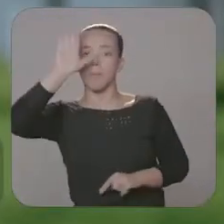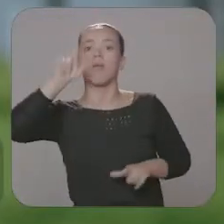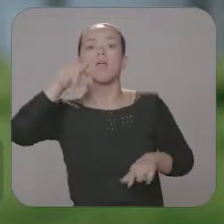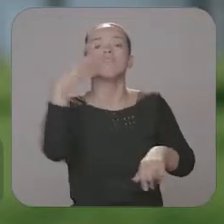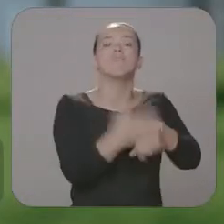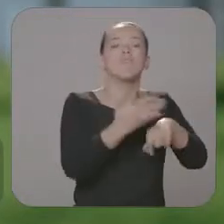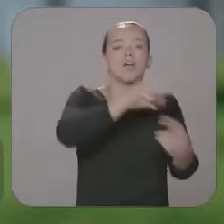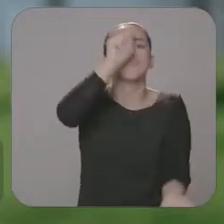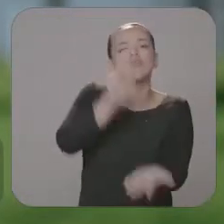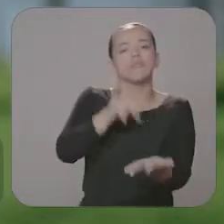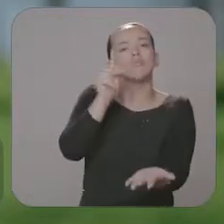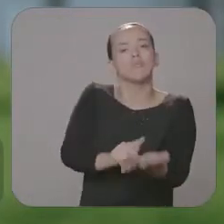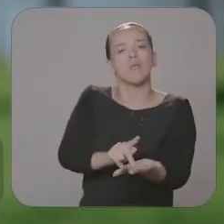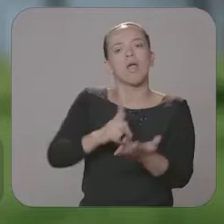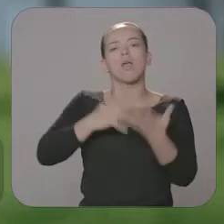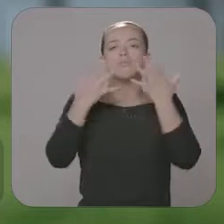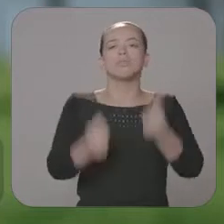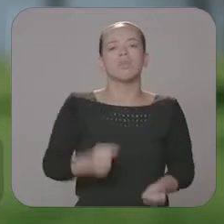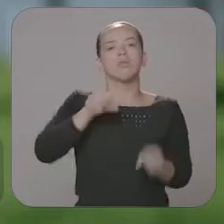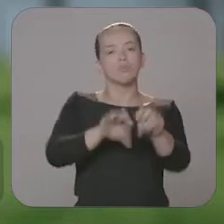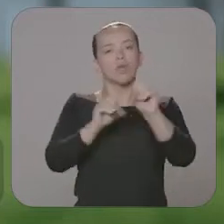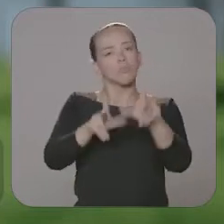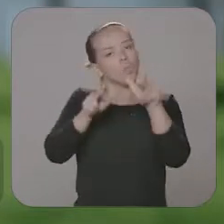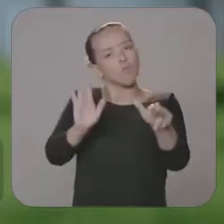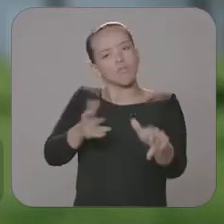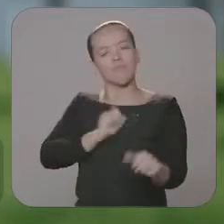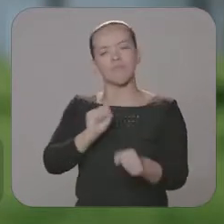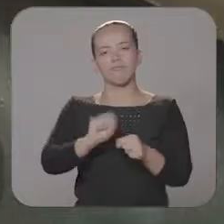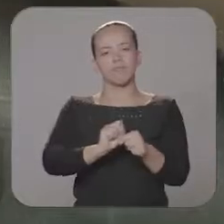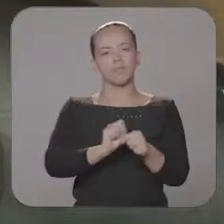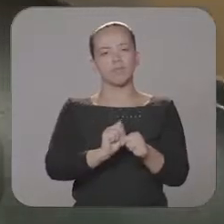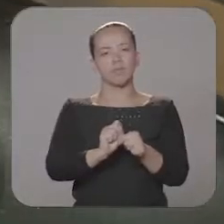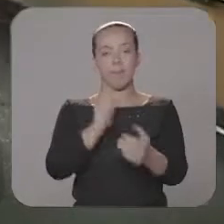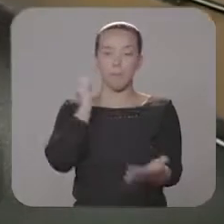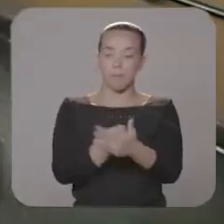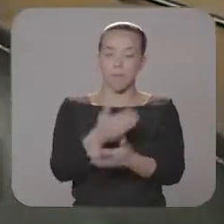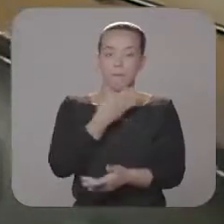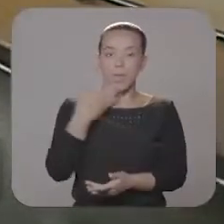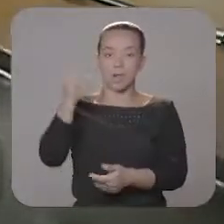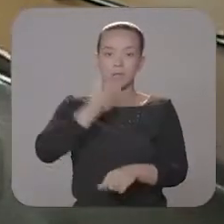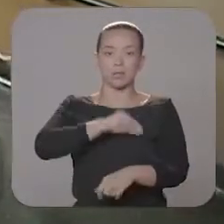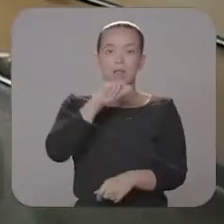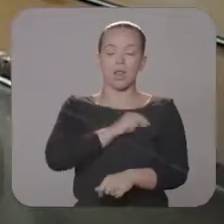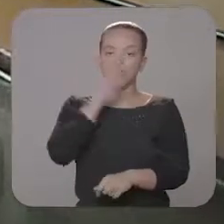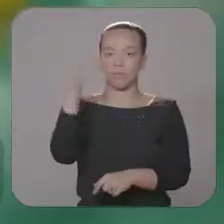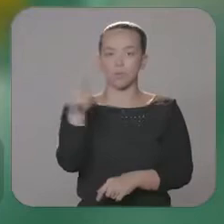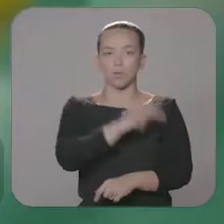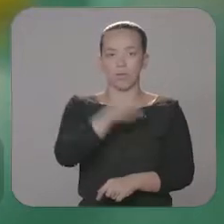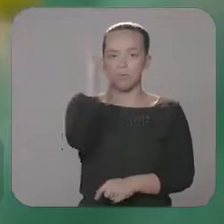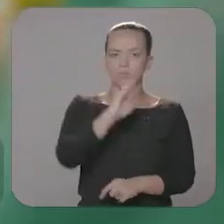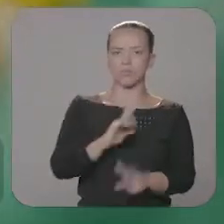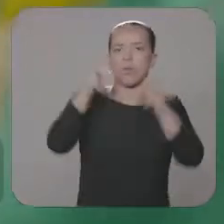e o que é prática, ao assumir um compromisso com a educação, como nós já fizemos. Pagando o maior salário de professor do Brasil,